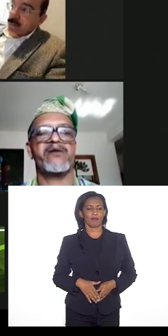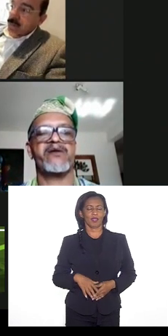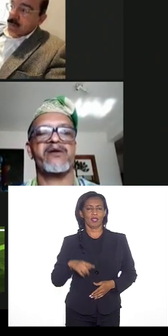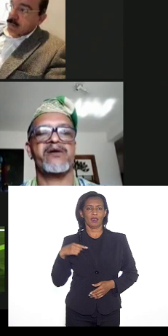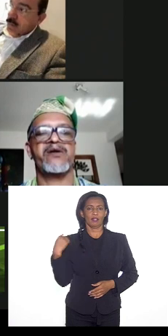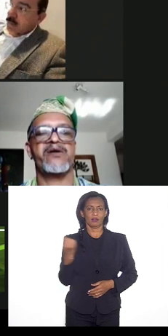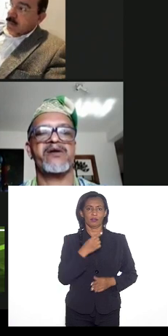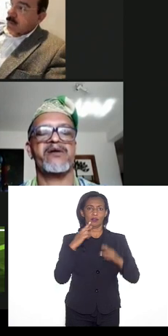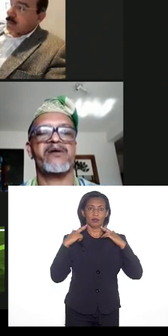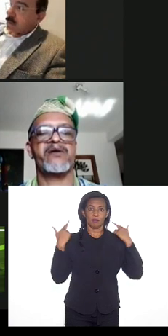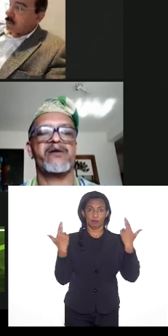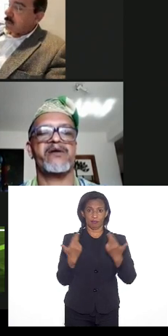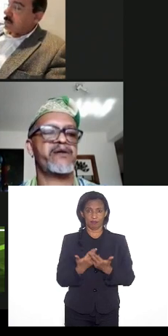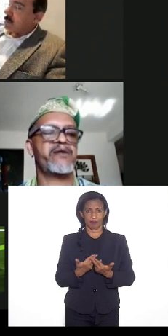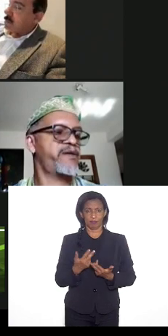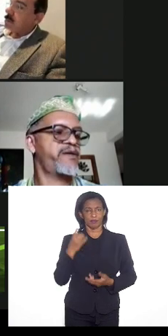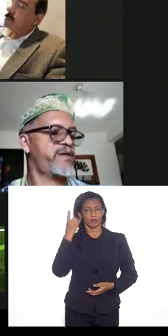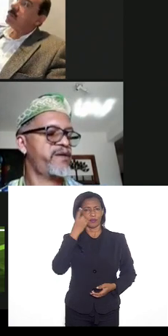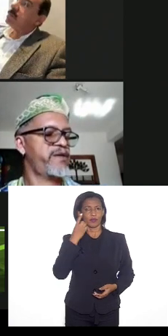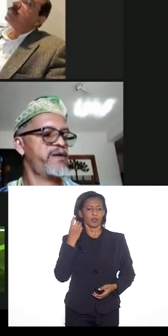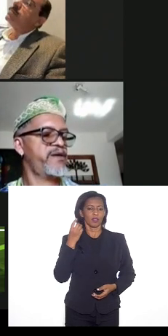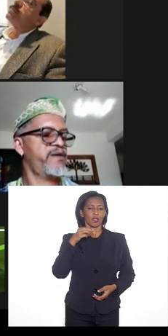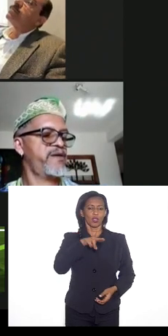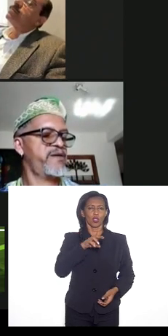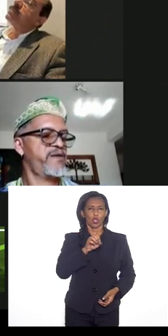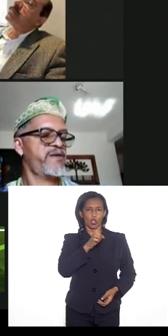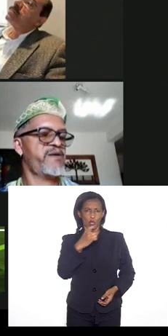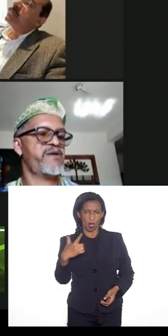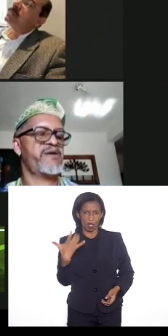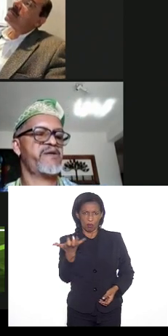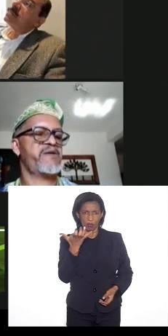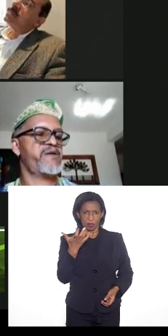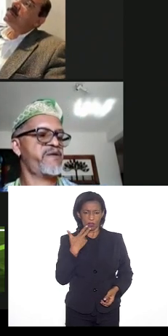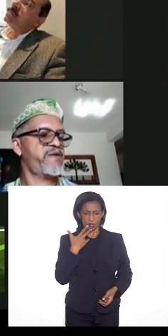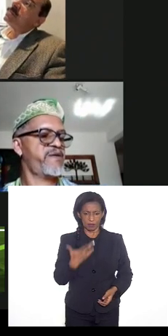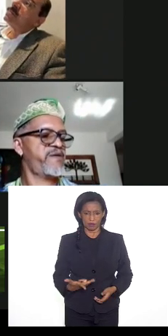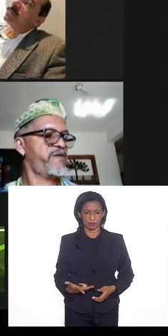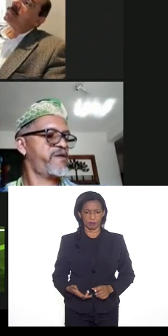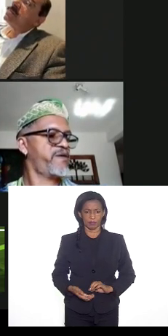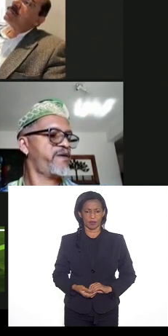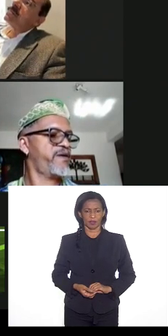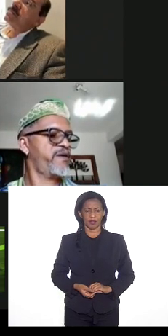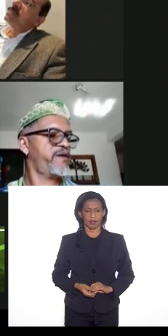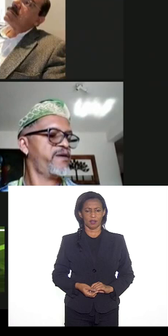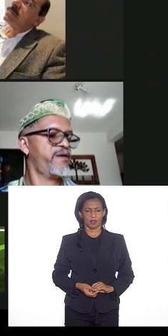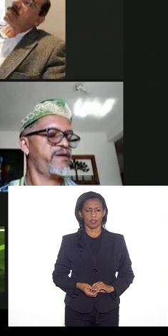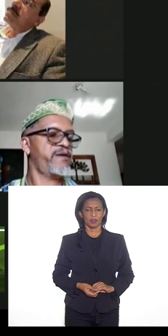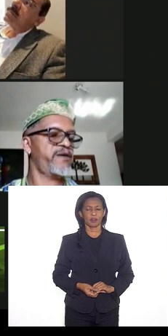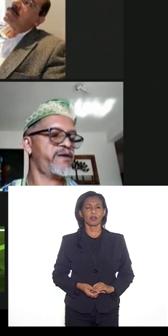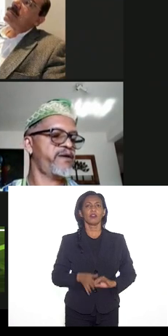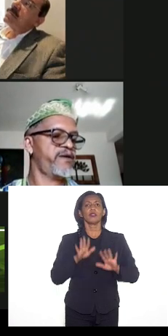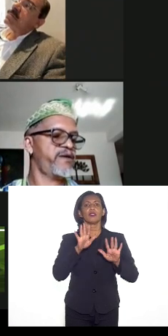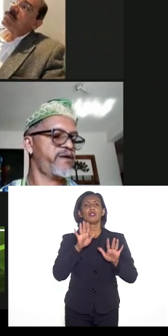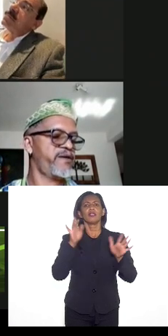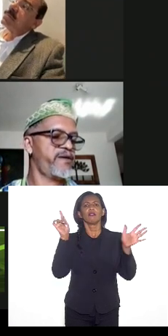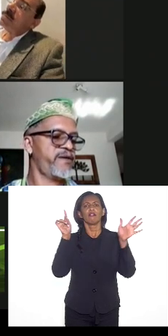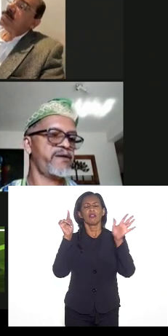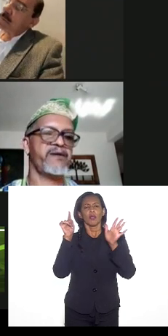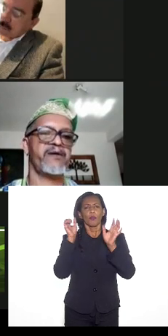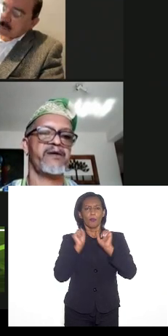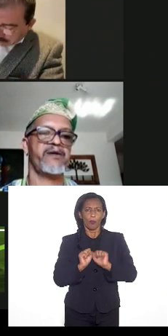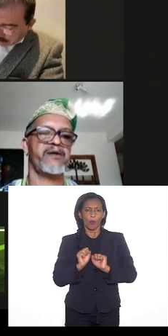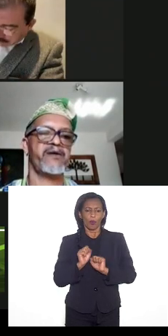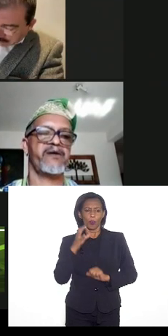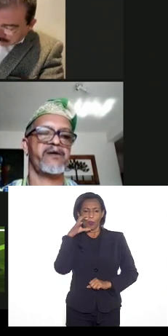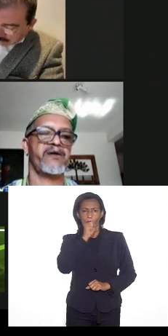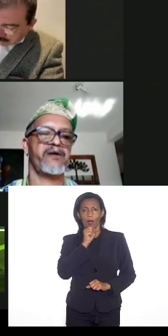audiência deputado valdeck deputado noel vai querer fazer uso da fala se a senhora me permite rapidamente